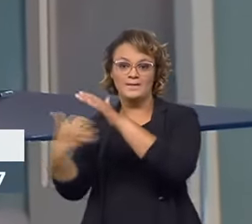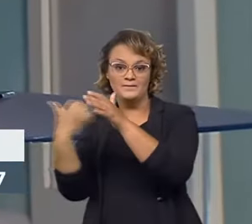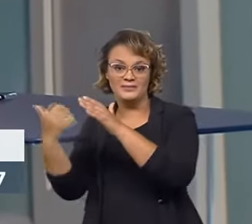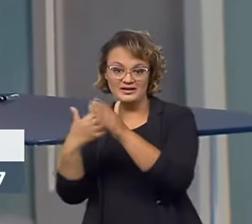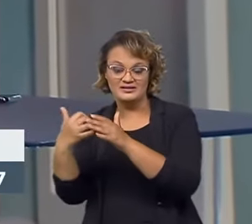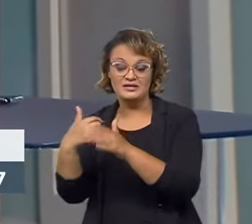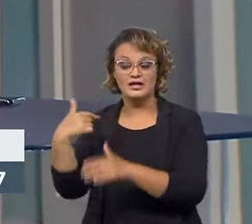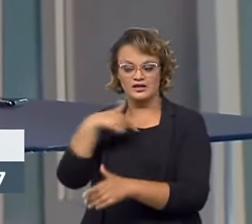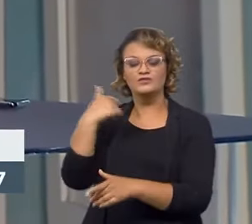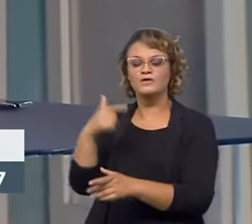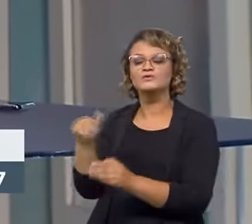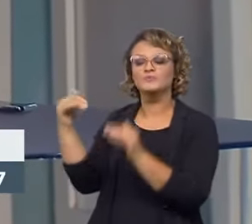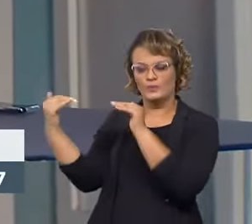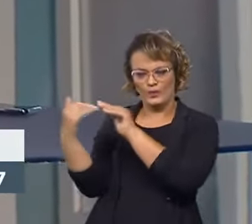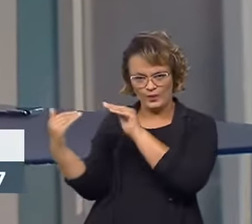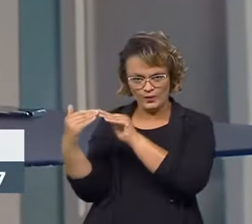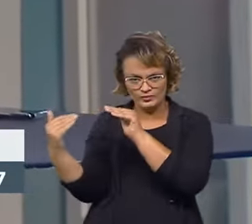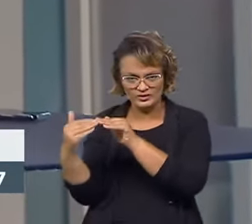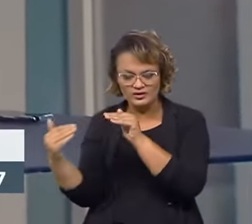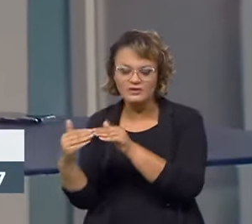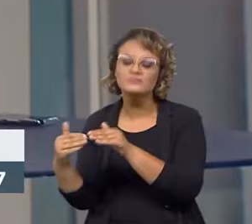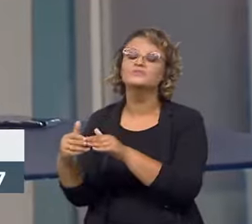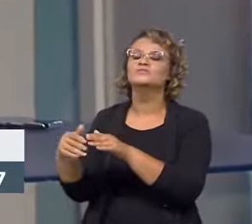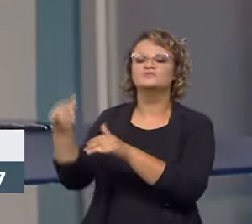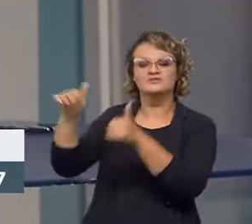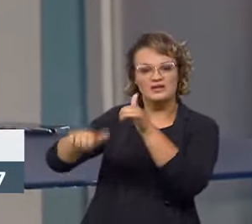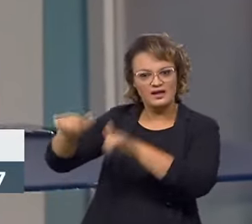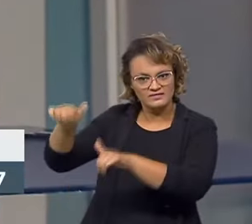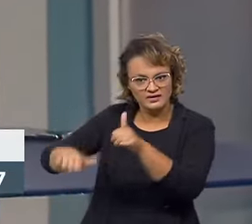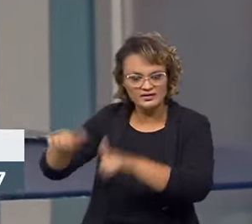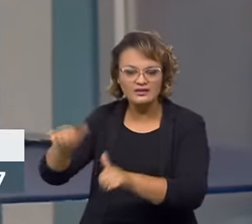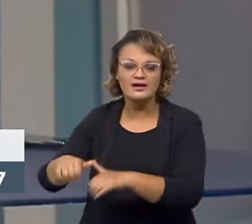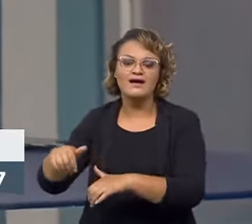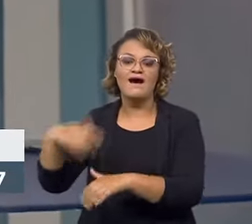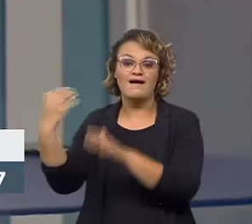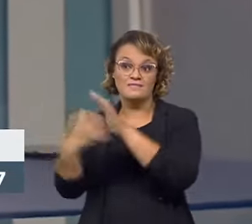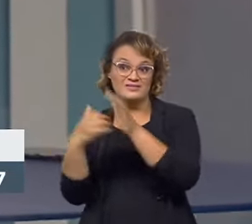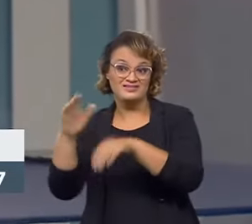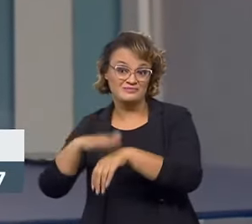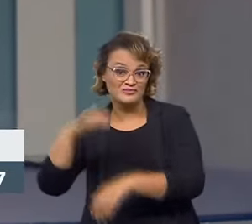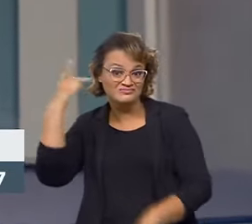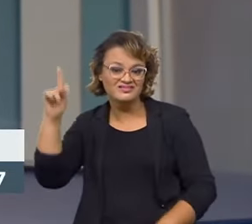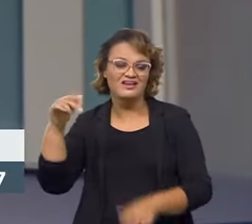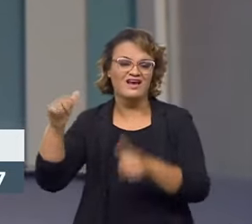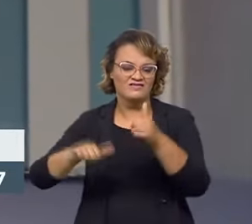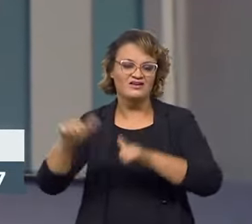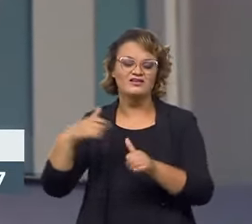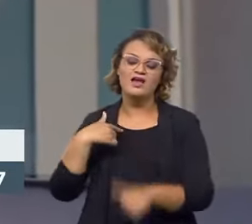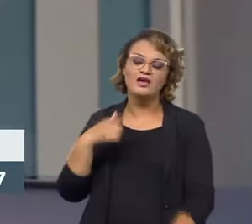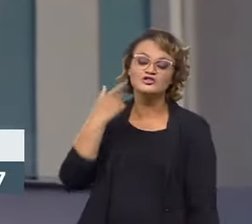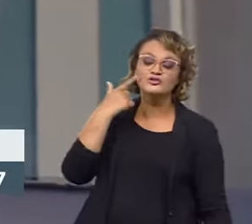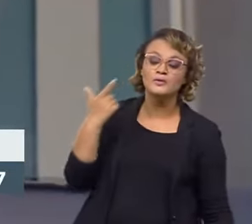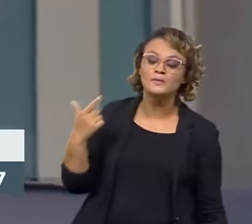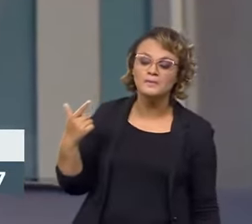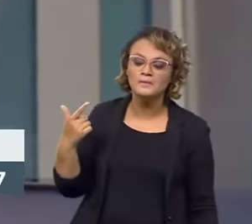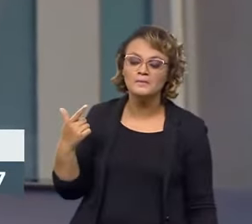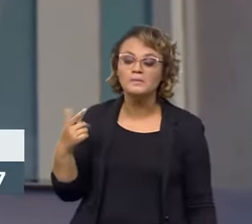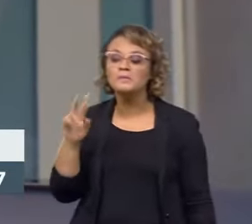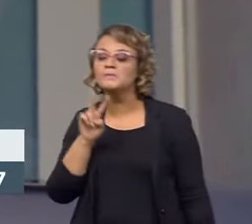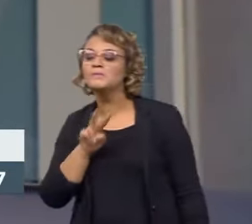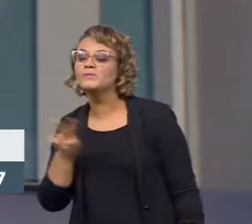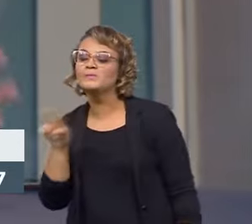acreditado pelo Inmetro, verificado periodicamente na sua competência, que está fazendo corretamente. E aí, a gente vai fazer a